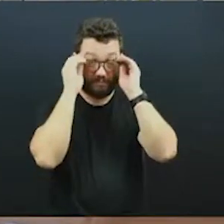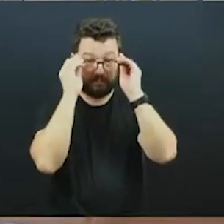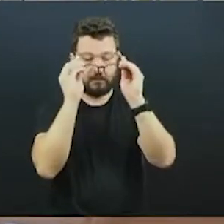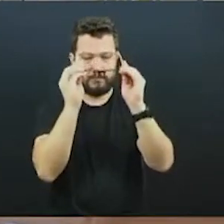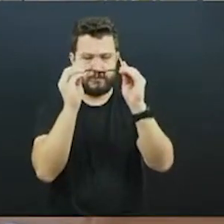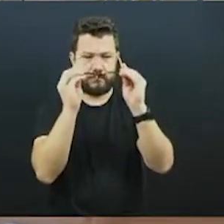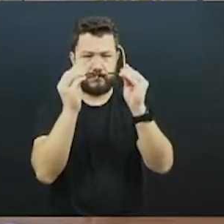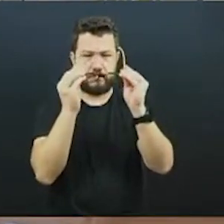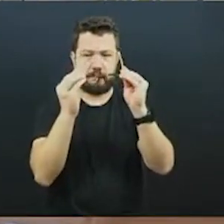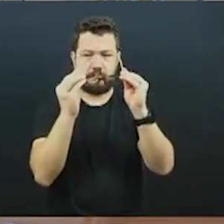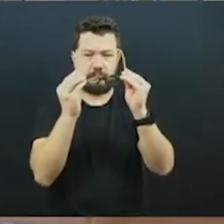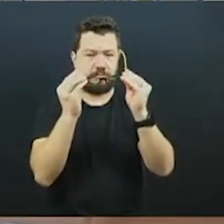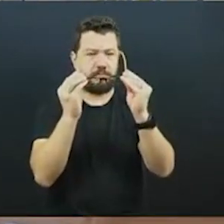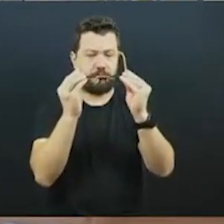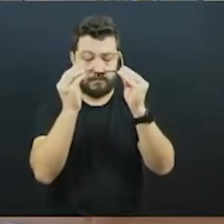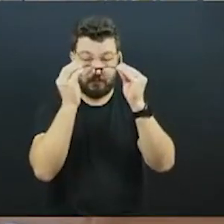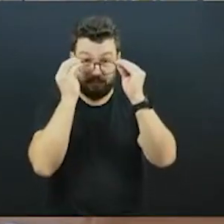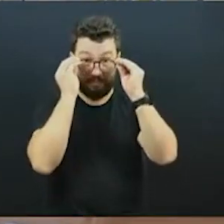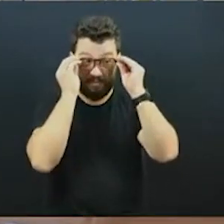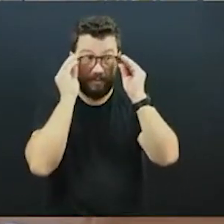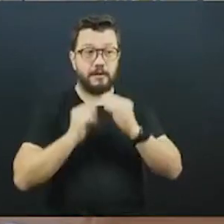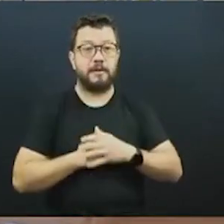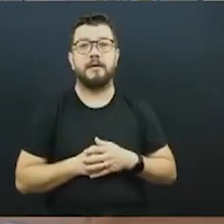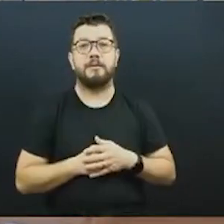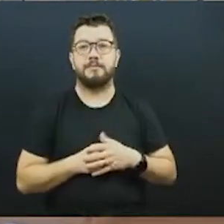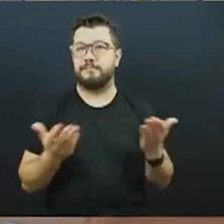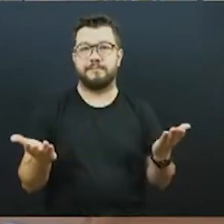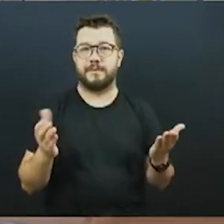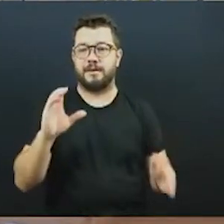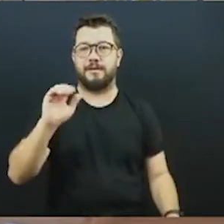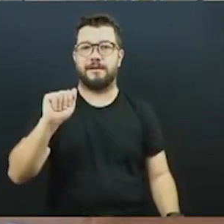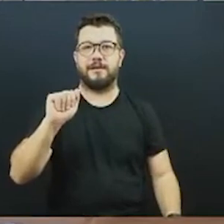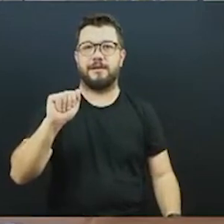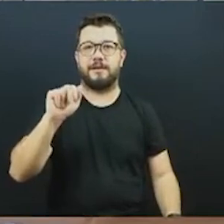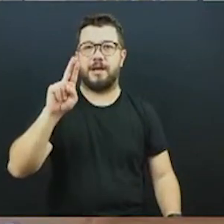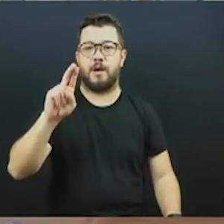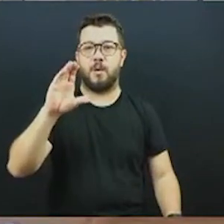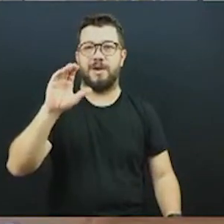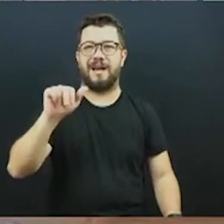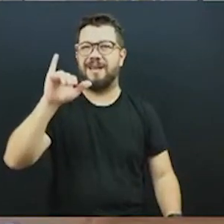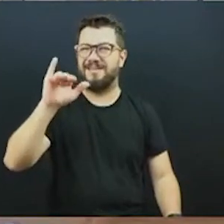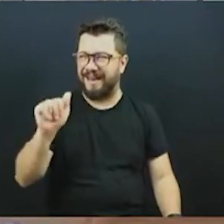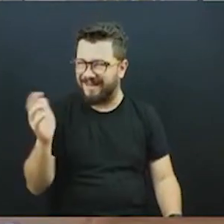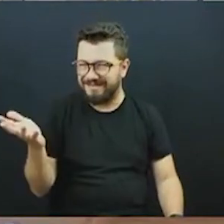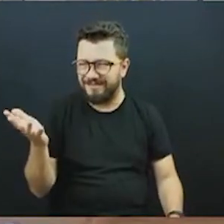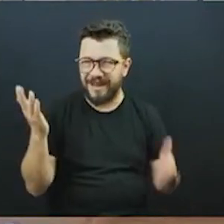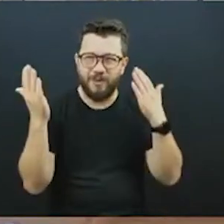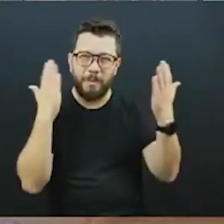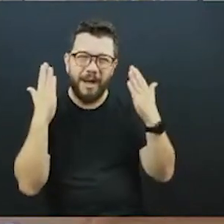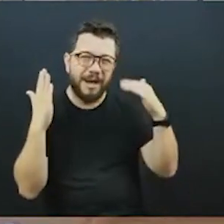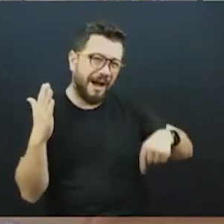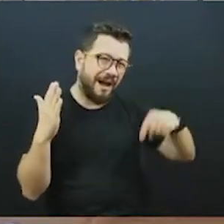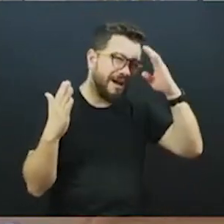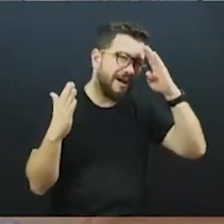que eu estou falando. Como é que nós vamos comparar Curitiba com Calcaia, com Paranaguá? Então, somente nesse sentido, eu